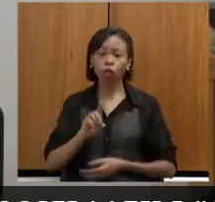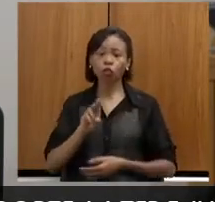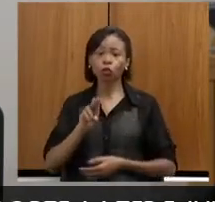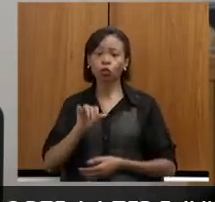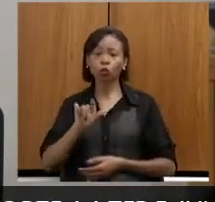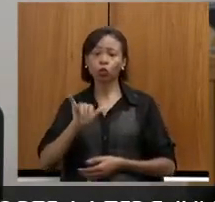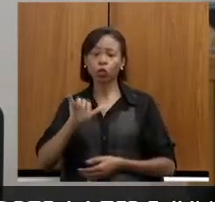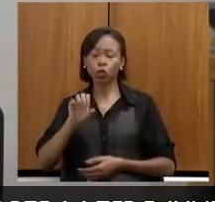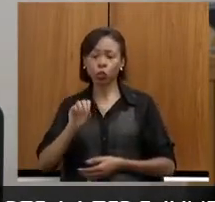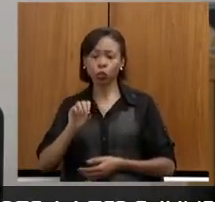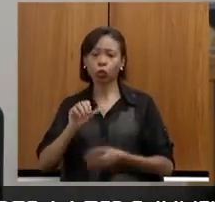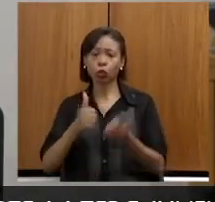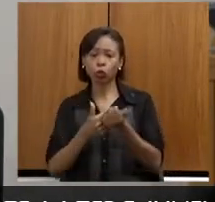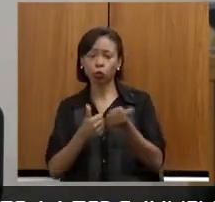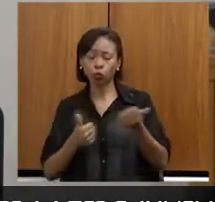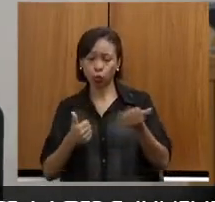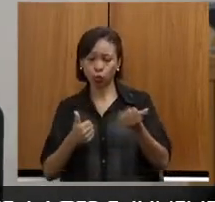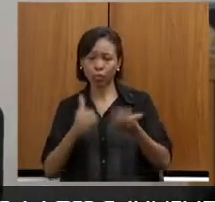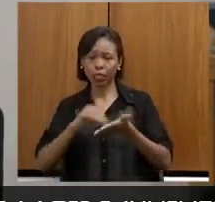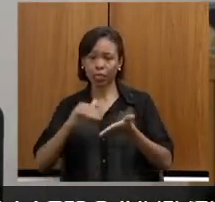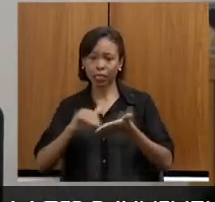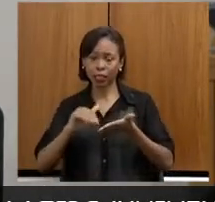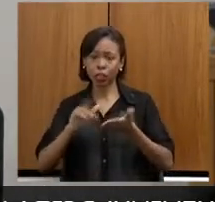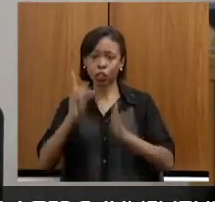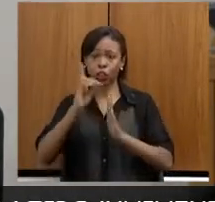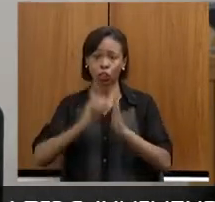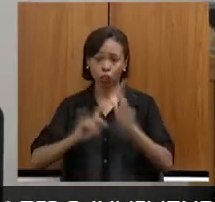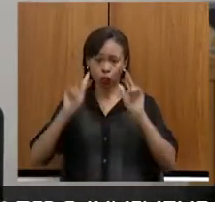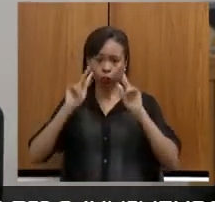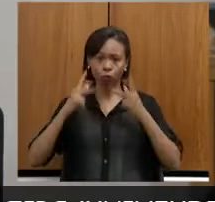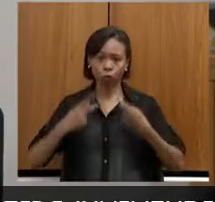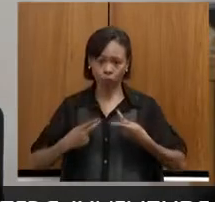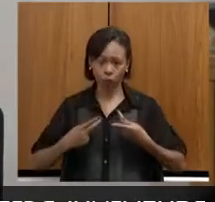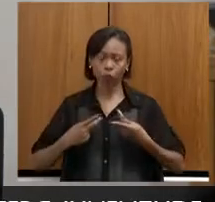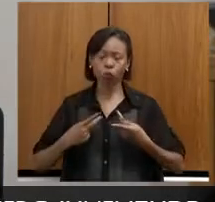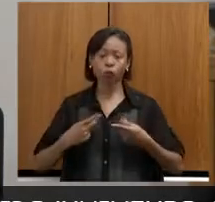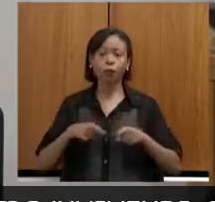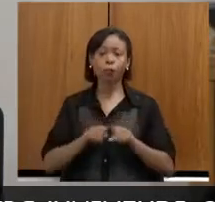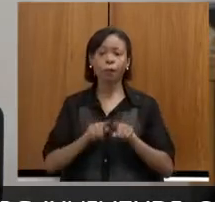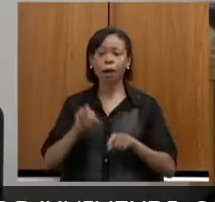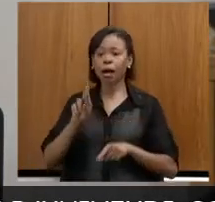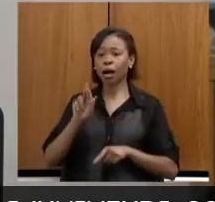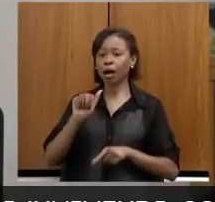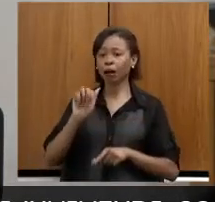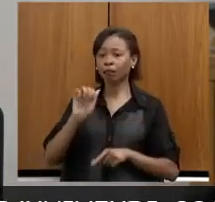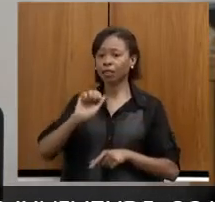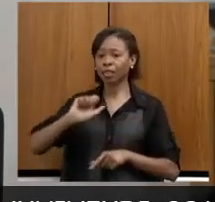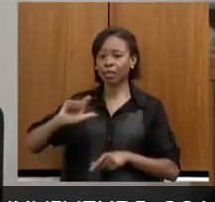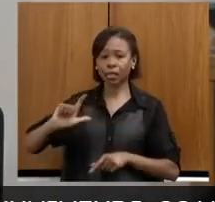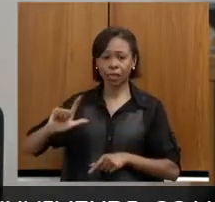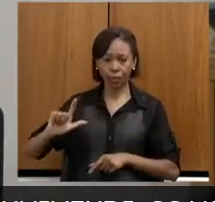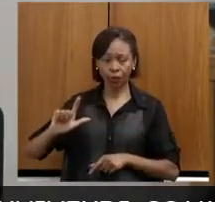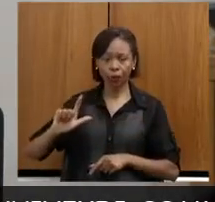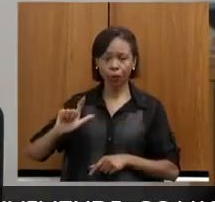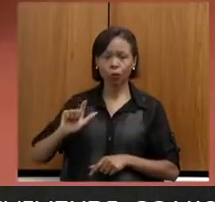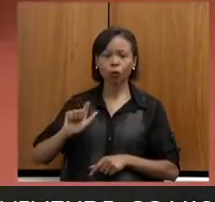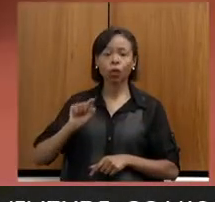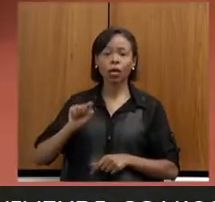subsecretaria de Direitos Humanos da CEDESI, Rafael Vasconcelos Amaral,